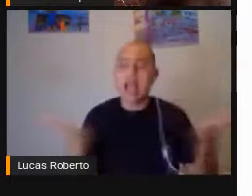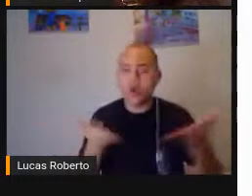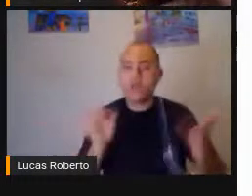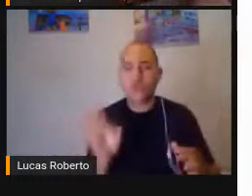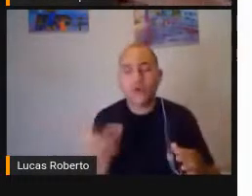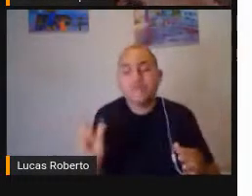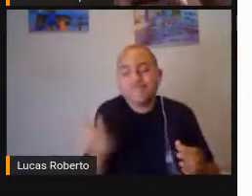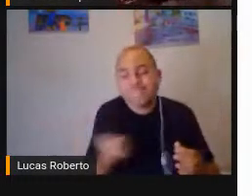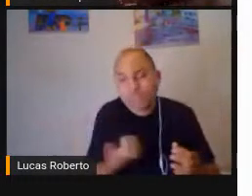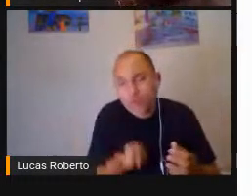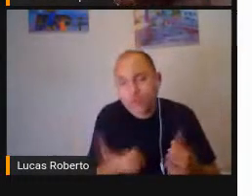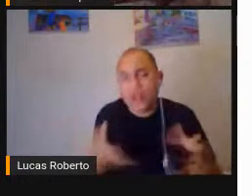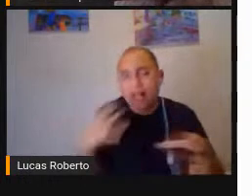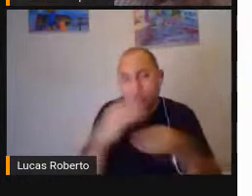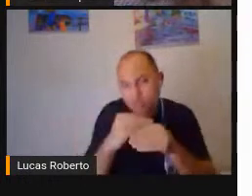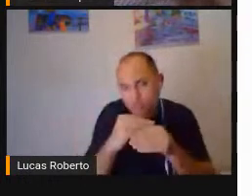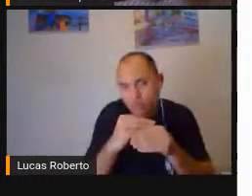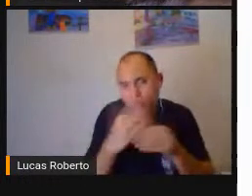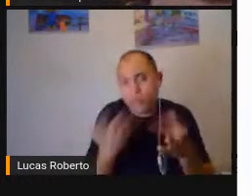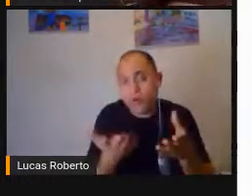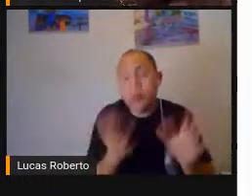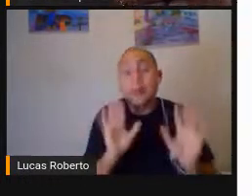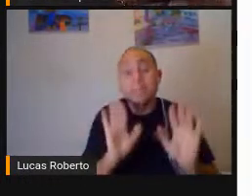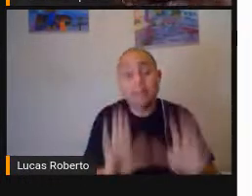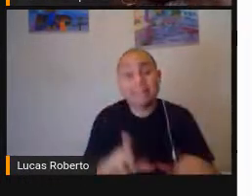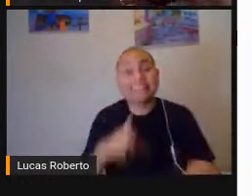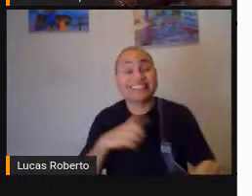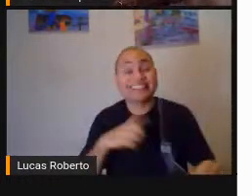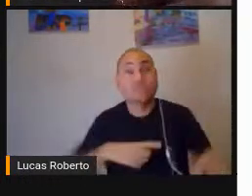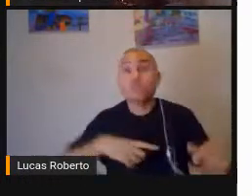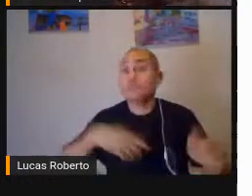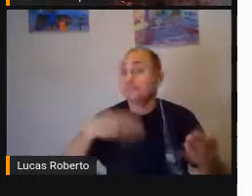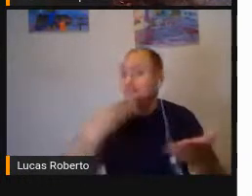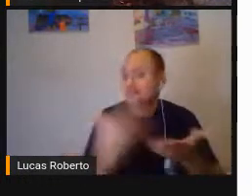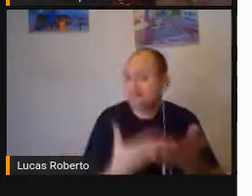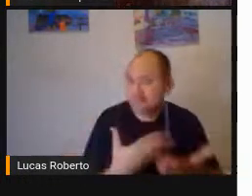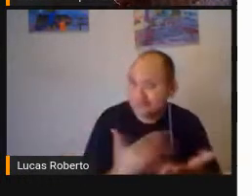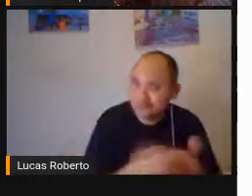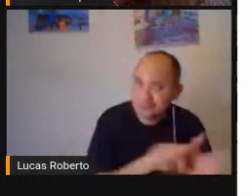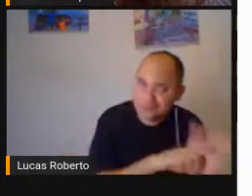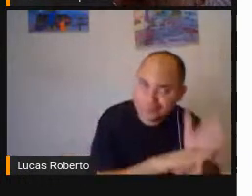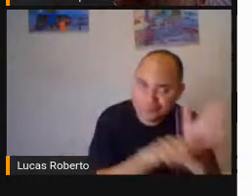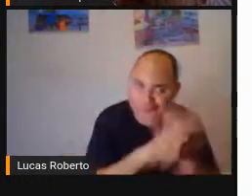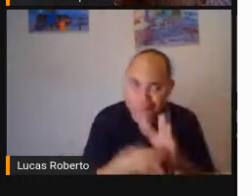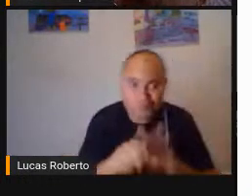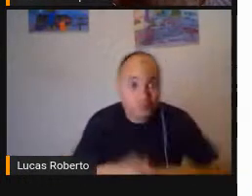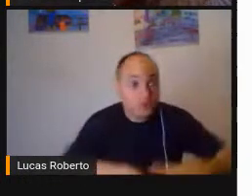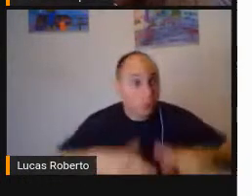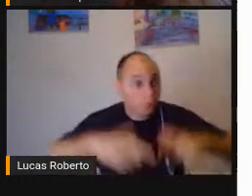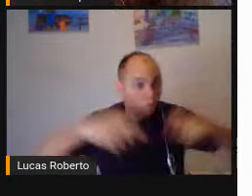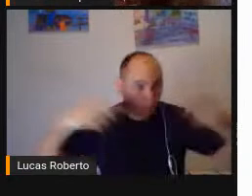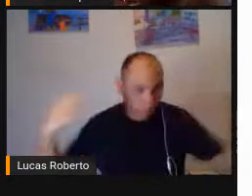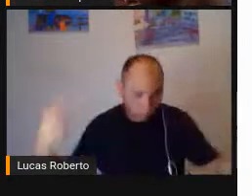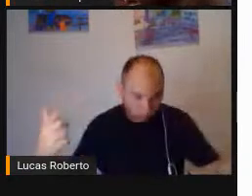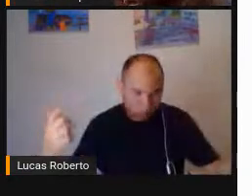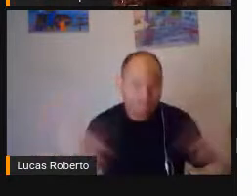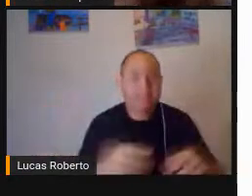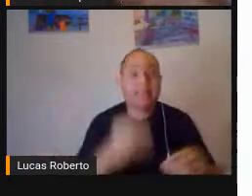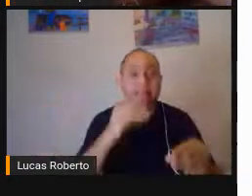sentido Mas Tem todo um estudo Bem grande Bem aprofundado Sobre gamificação No contexto escolar